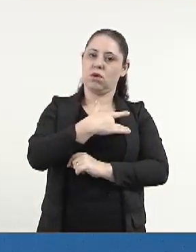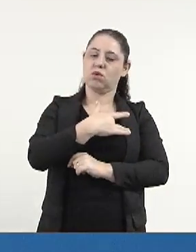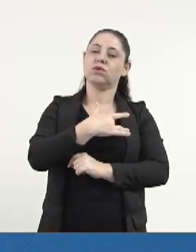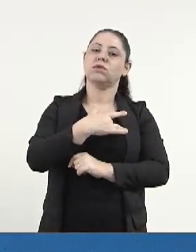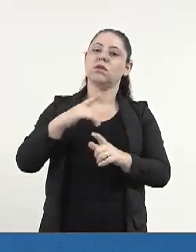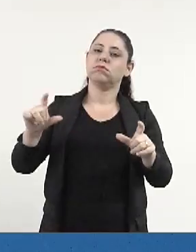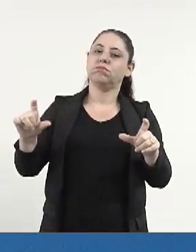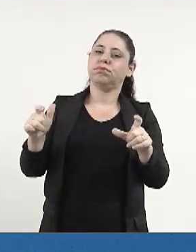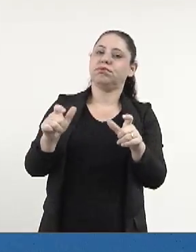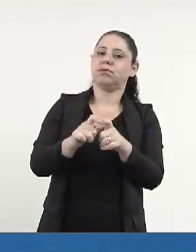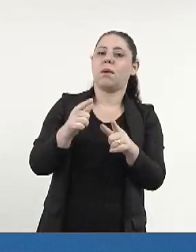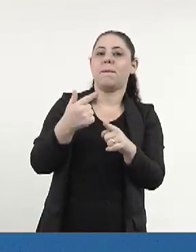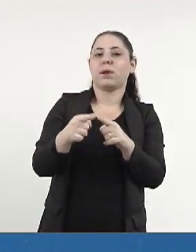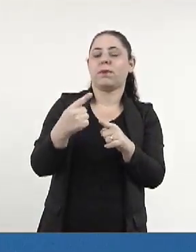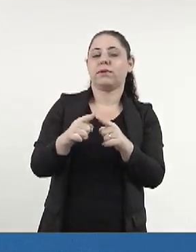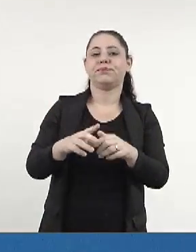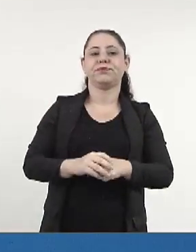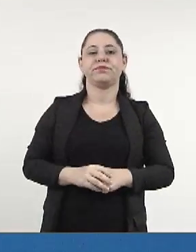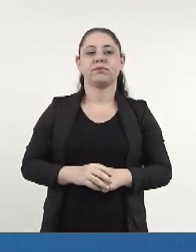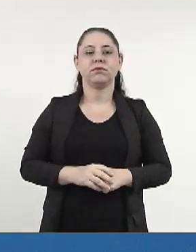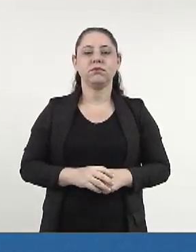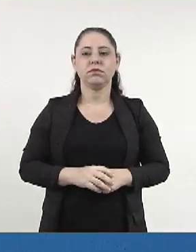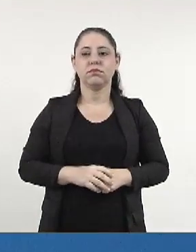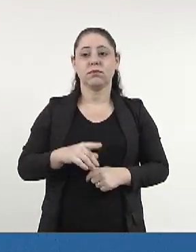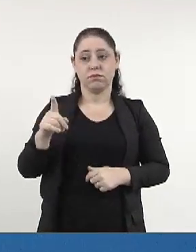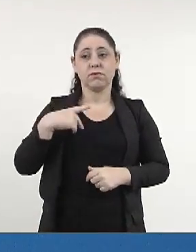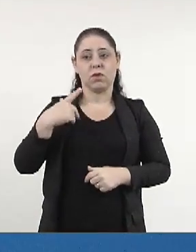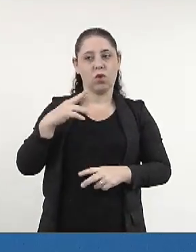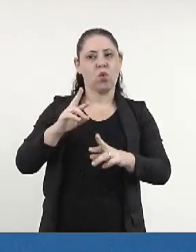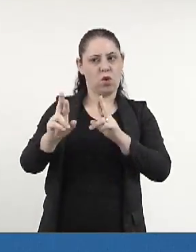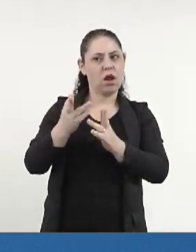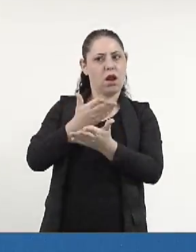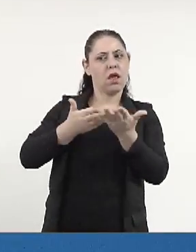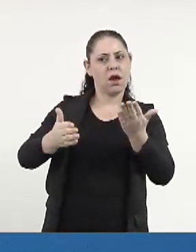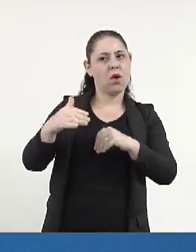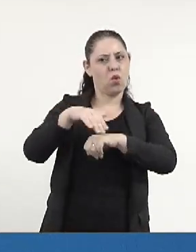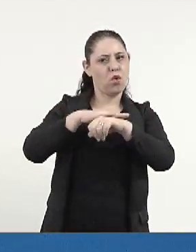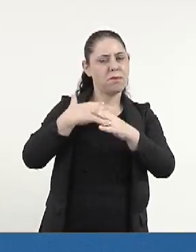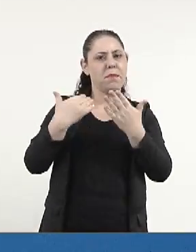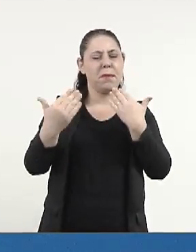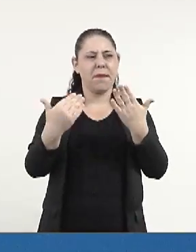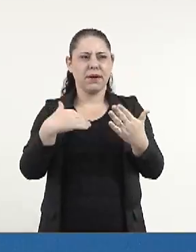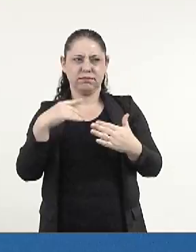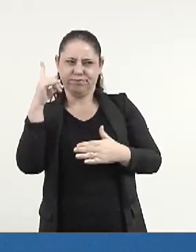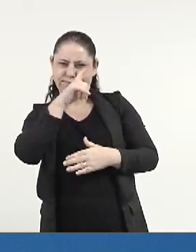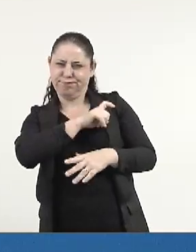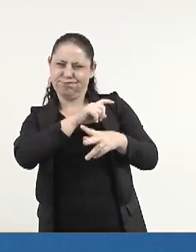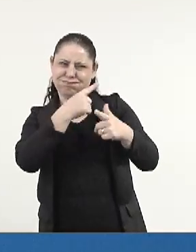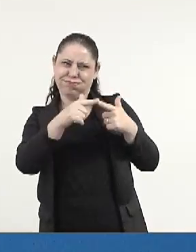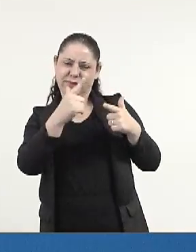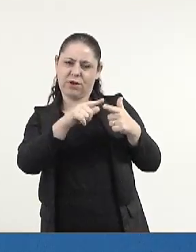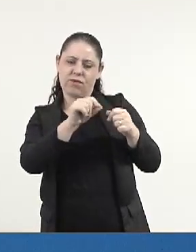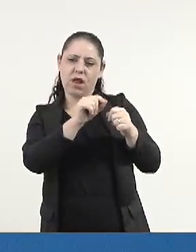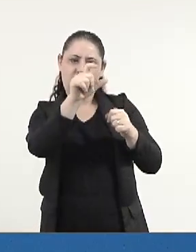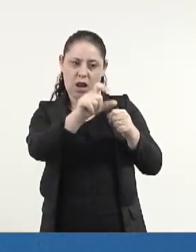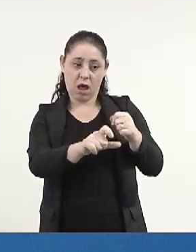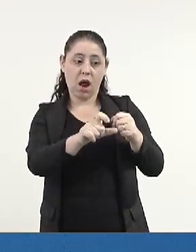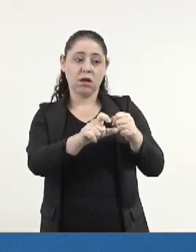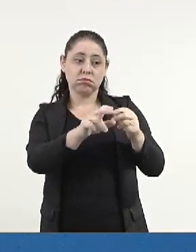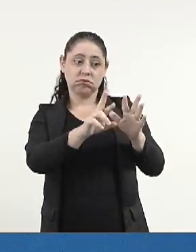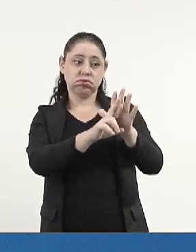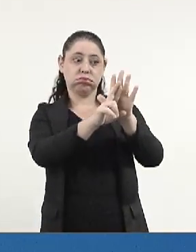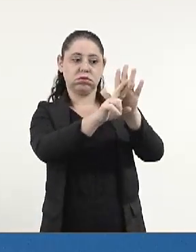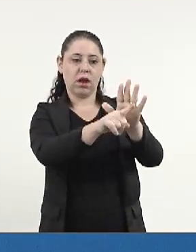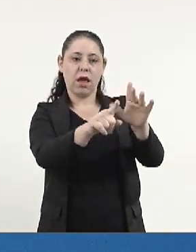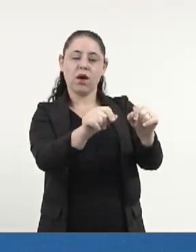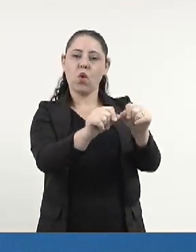redução de danos. Sua disposição para o diálogo e enfrentamento nas questões mais difíceis fizeram dela uma referência entre